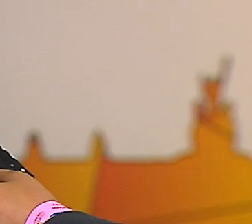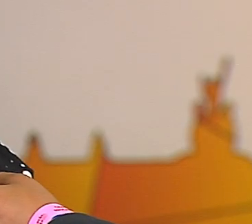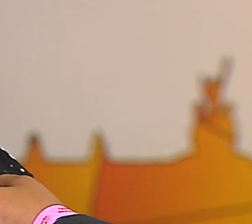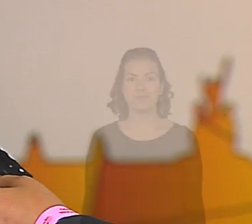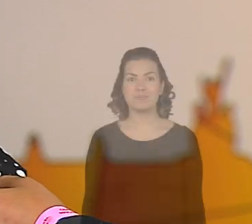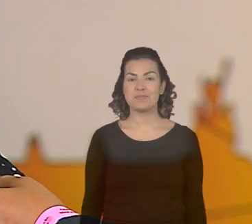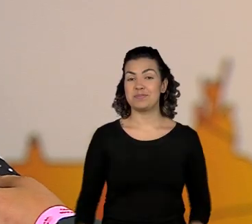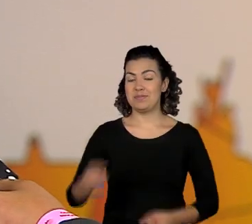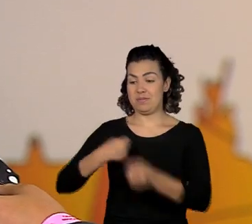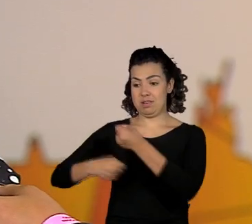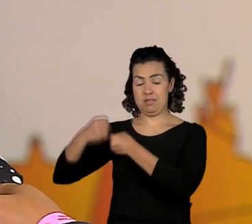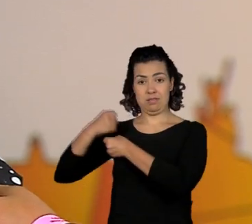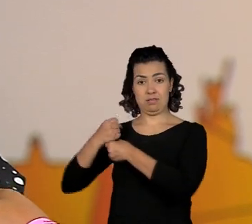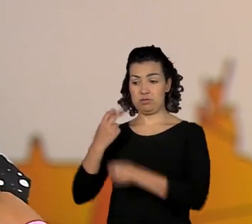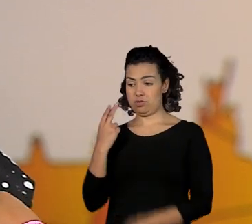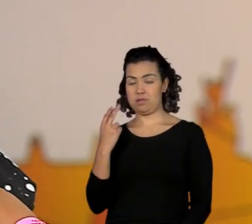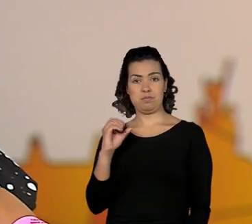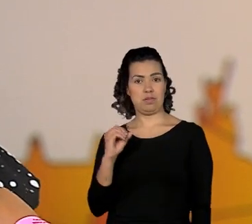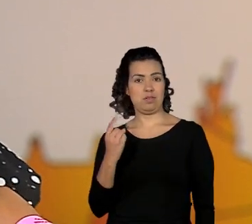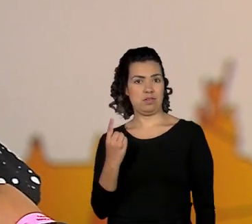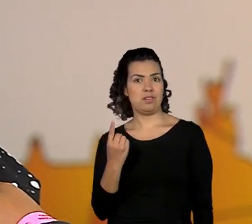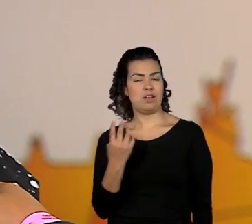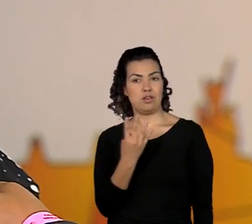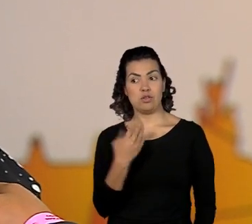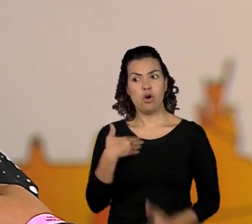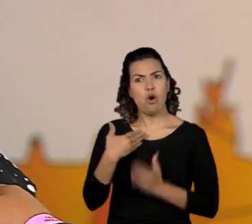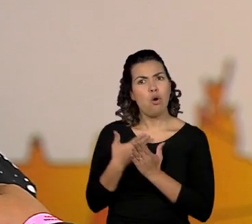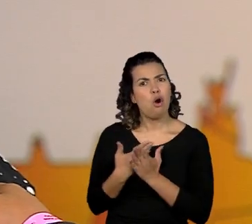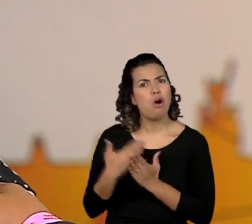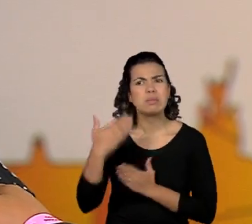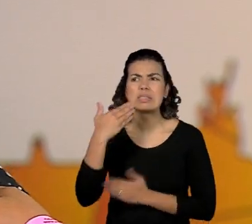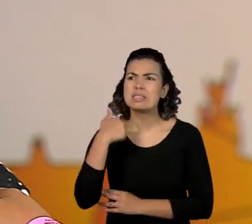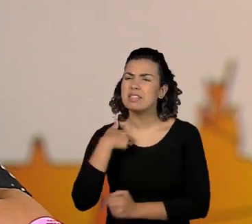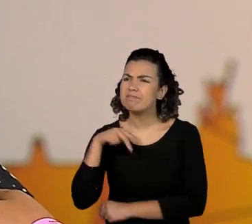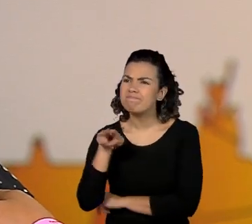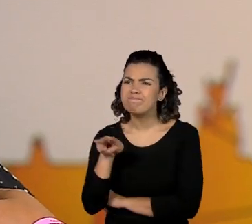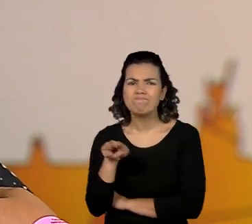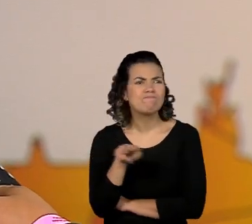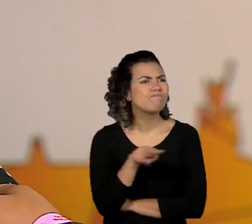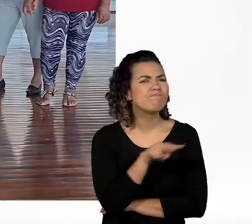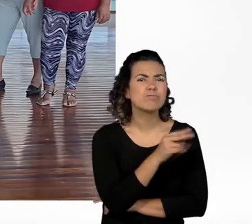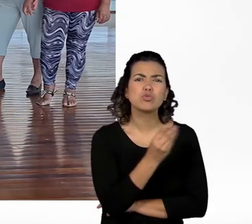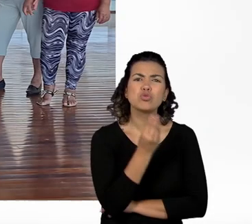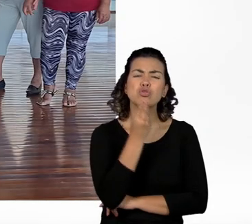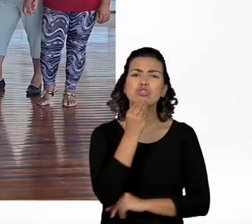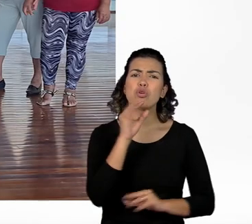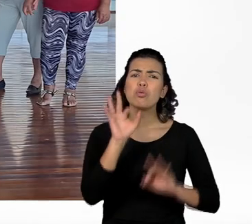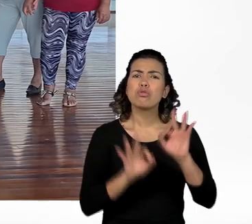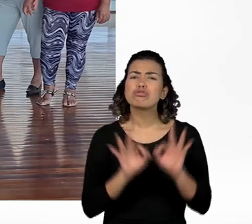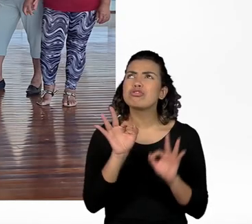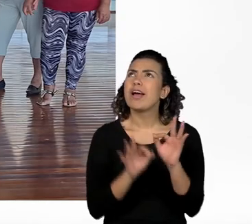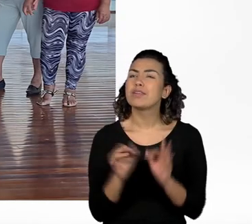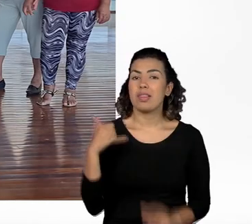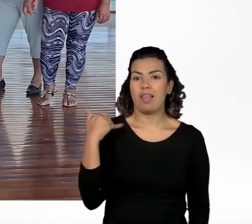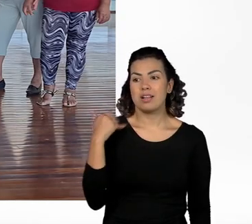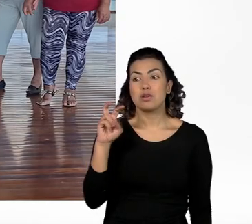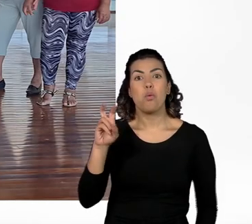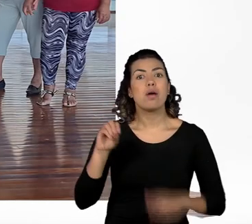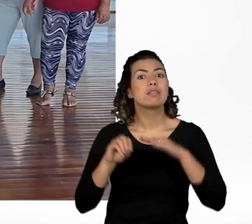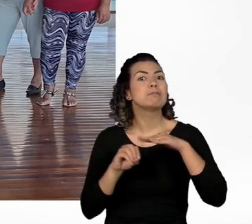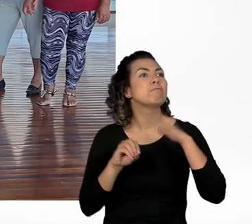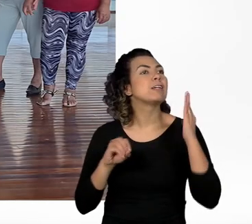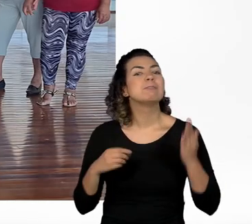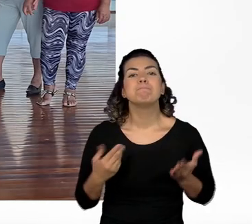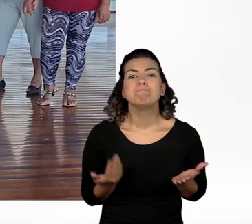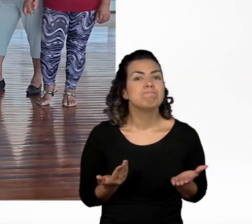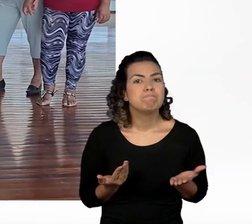Desde 2014, eu comecei a sentir a necessidade de que eu tinha que ter um projeto especial para 50 a mais. E aí eu já